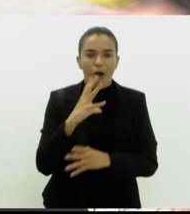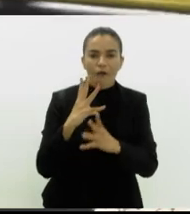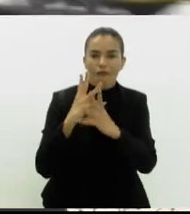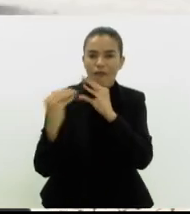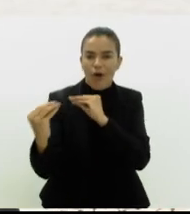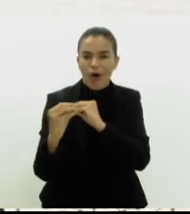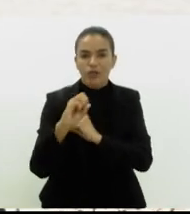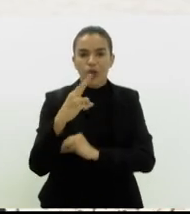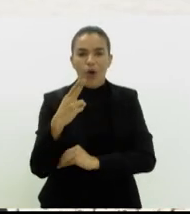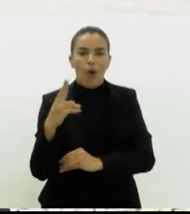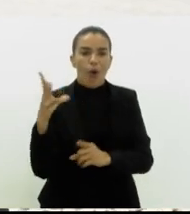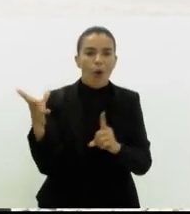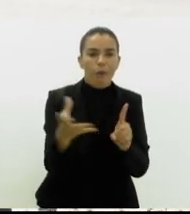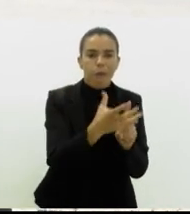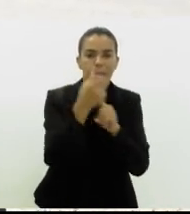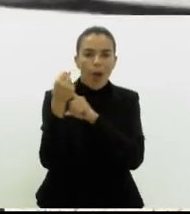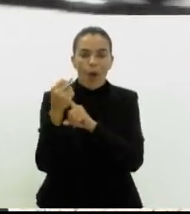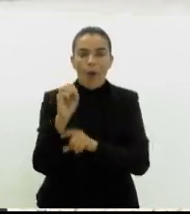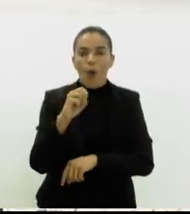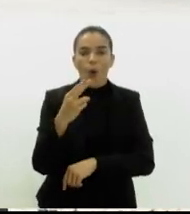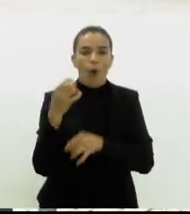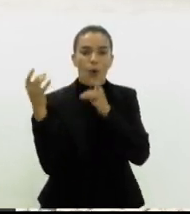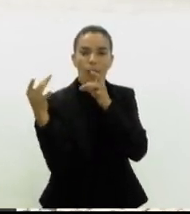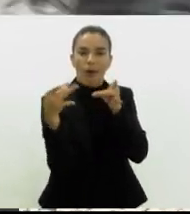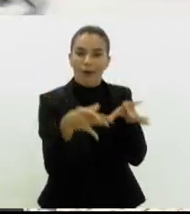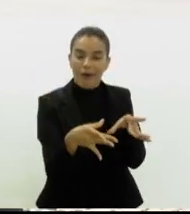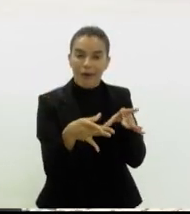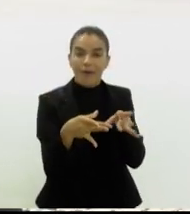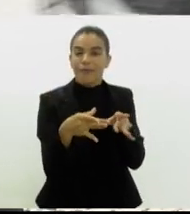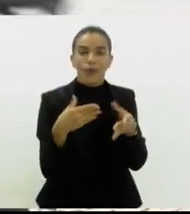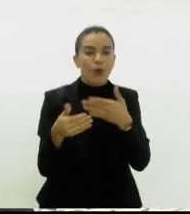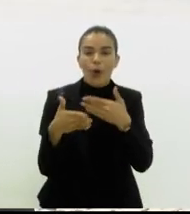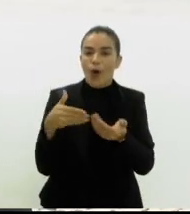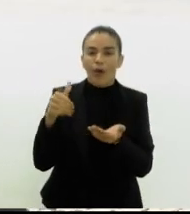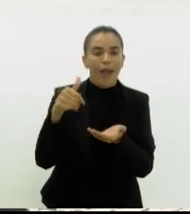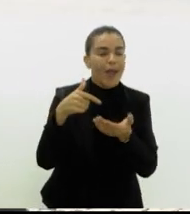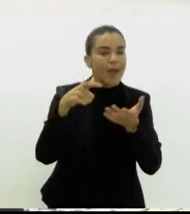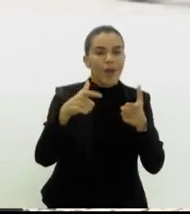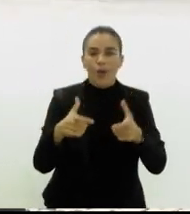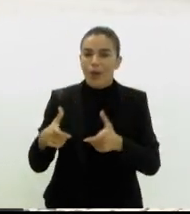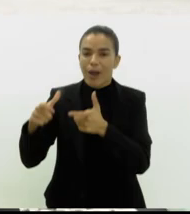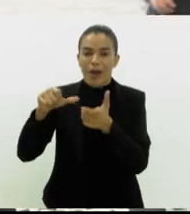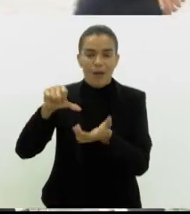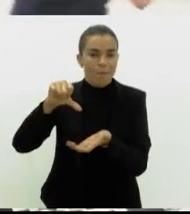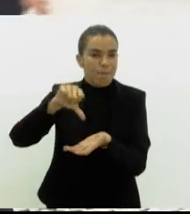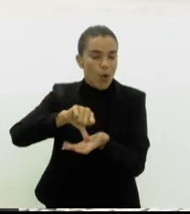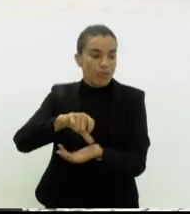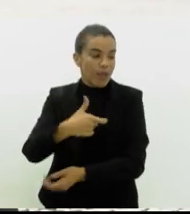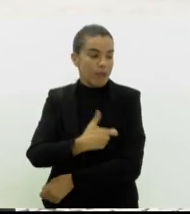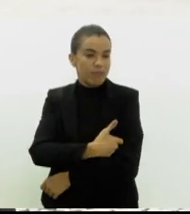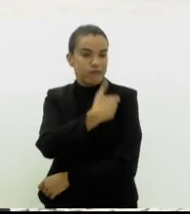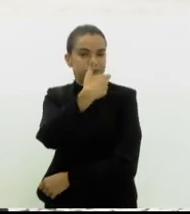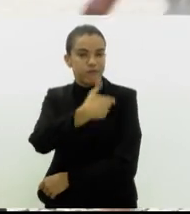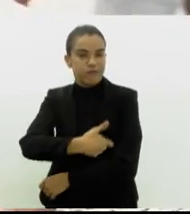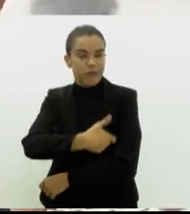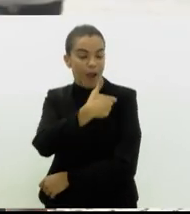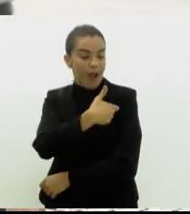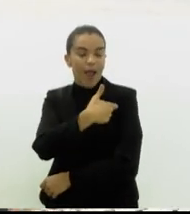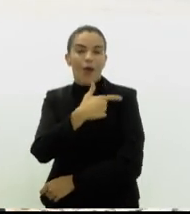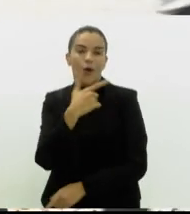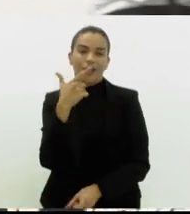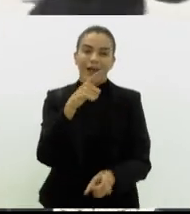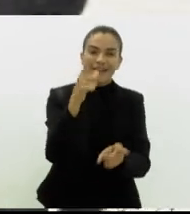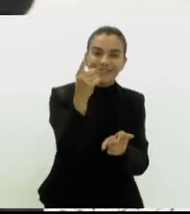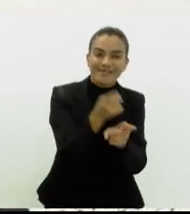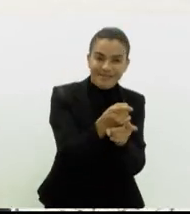pode ser roubado, o animal é abandonado, chegando a qualquer ponto que tenha esse leitor do microchip, ele consegue ser